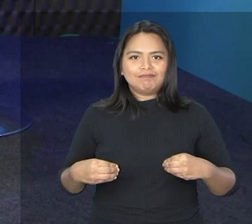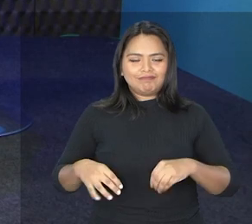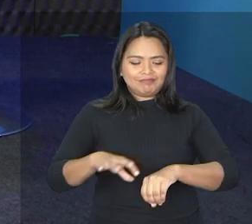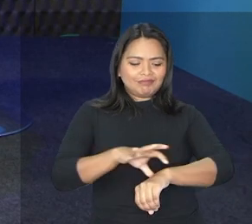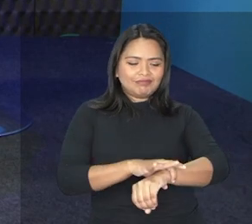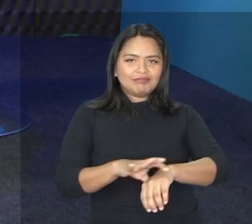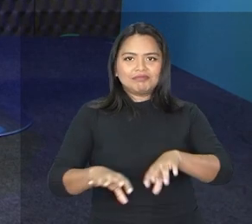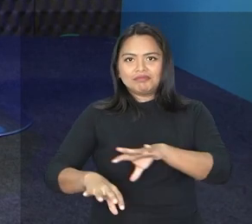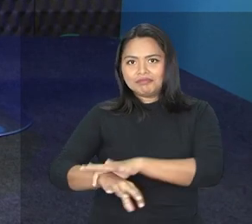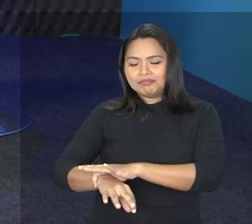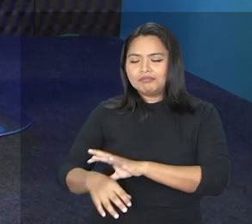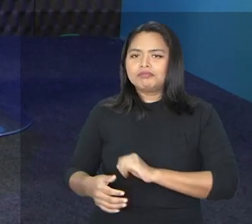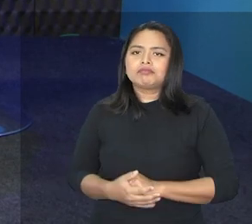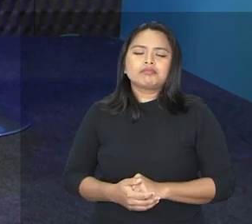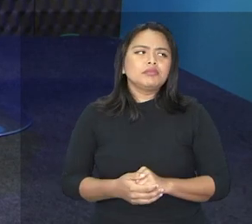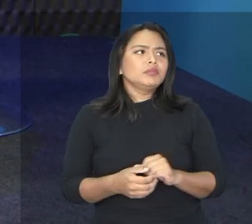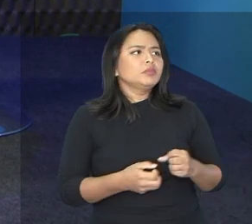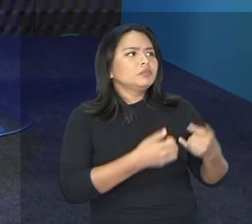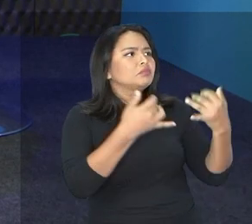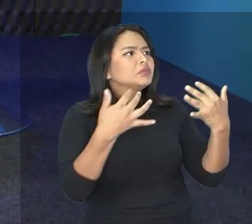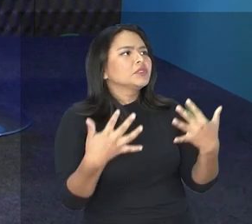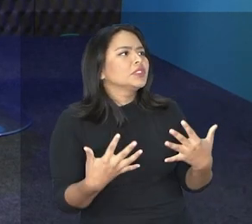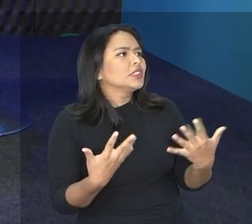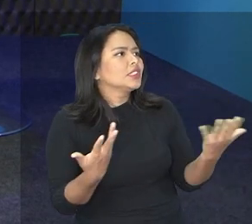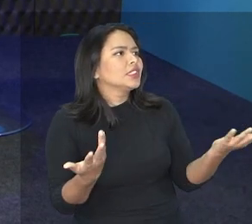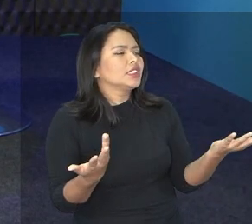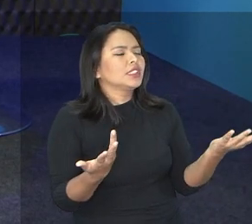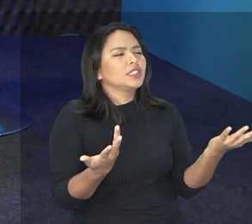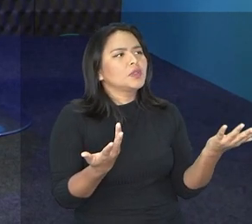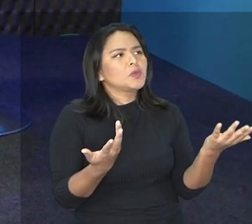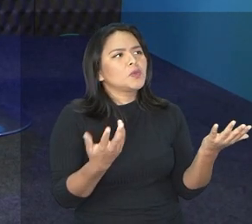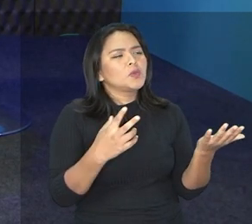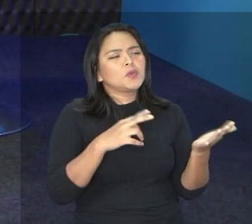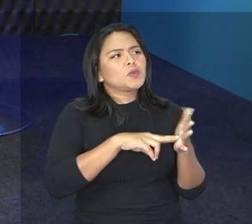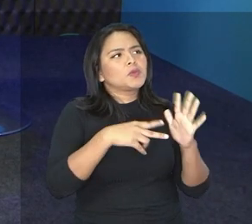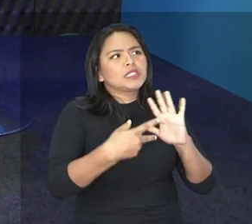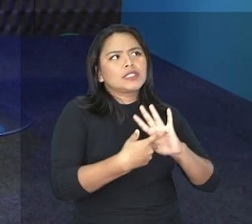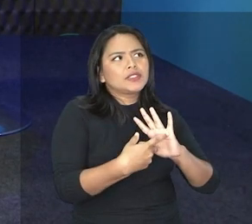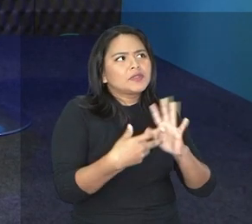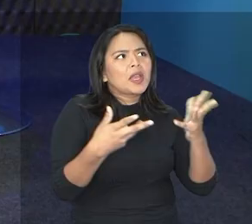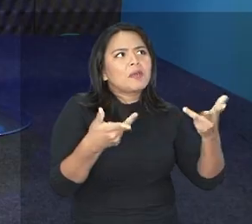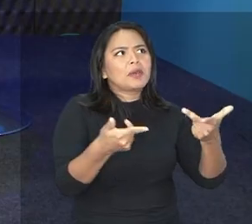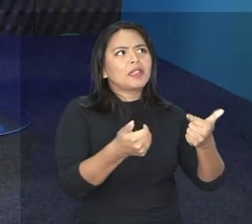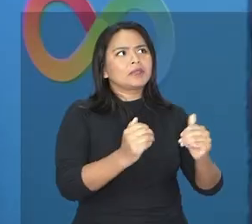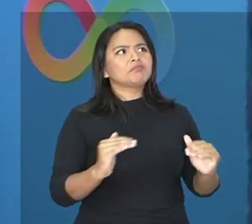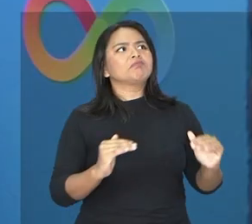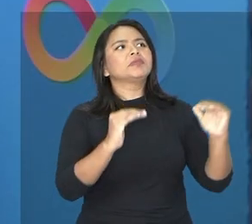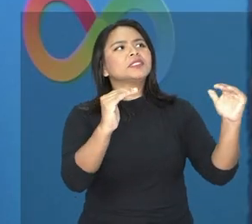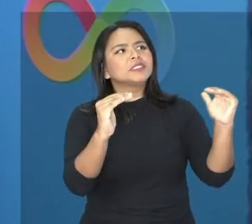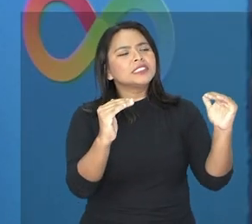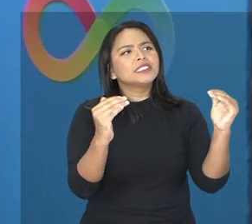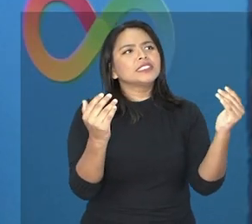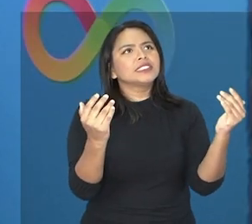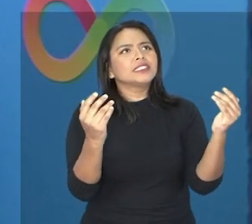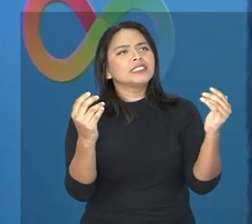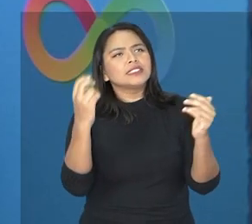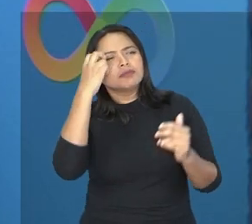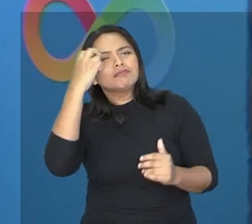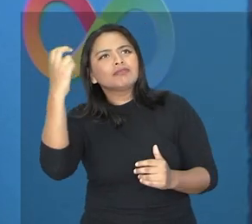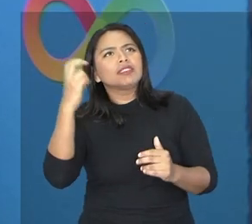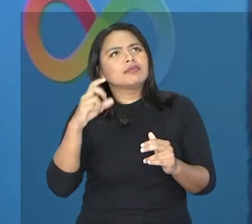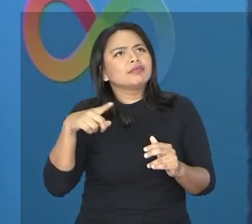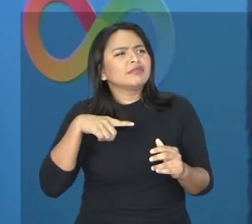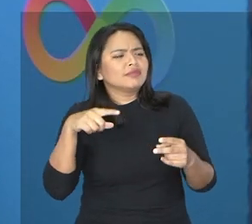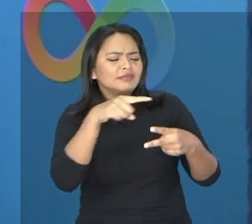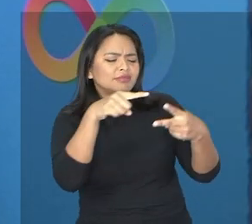e para iniciar a nossa conversa, explica para a gente o que é altas habilidades e superdotação e se